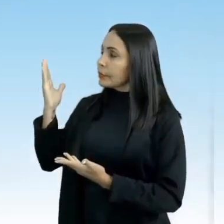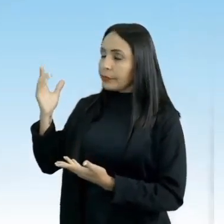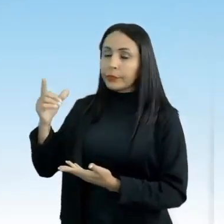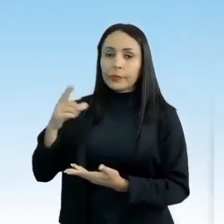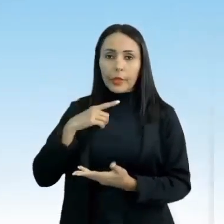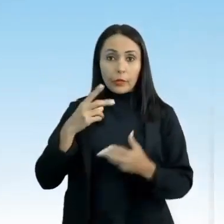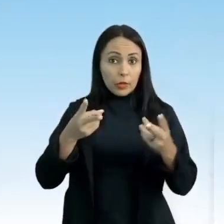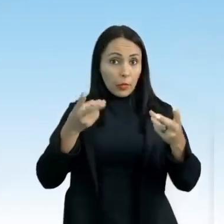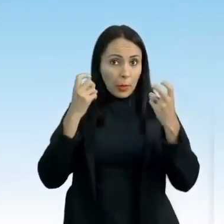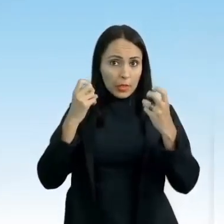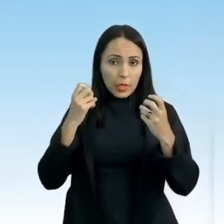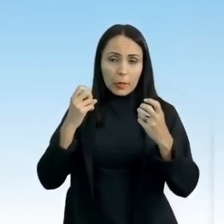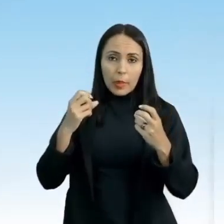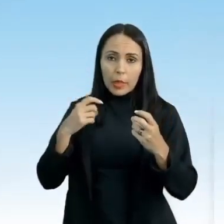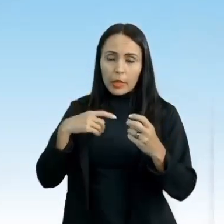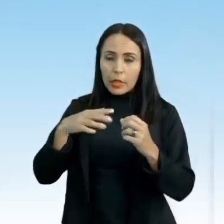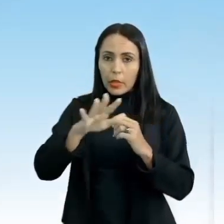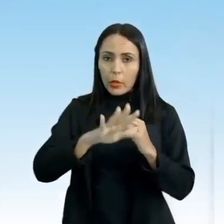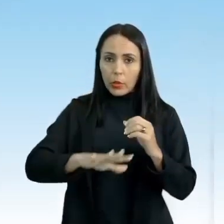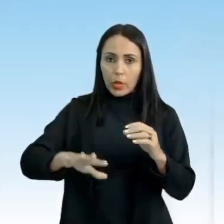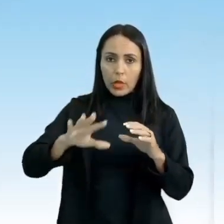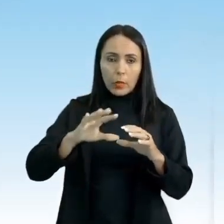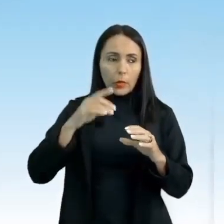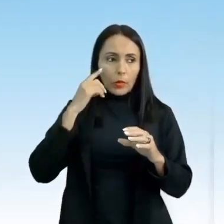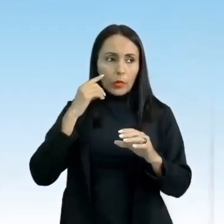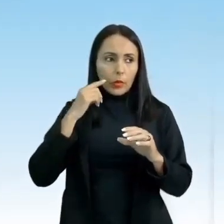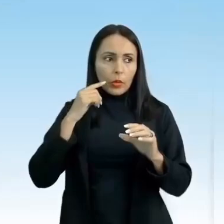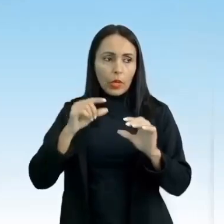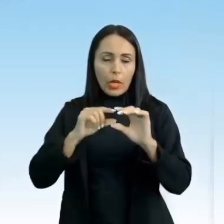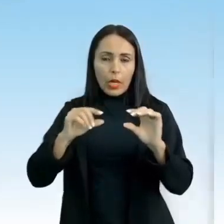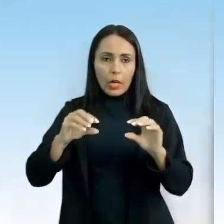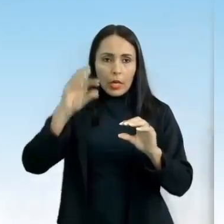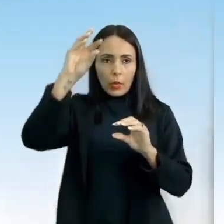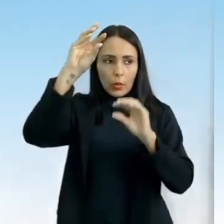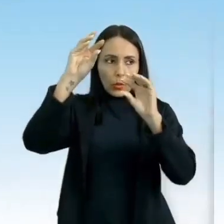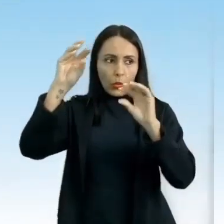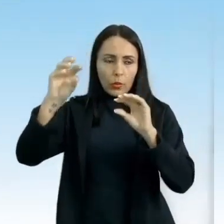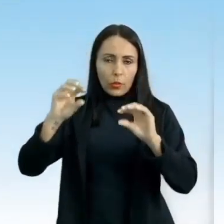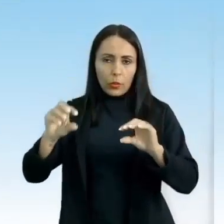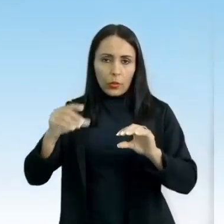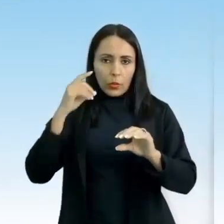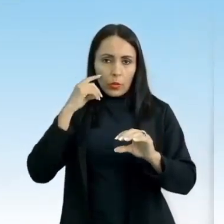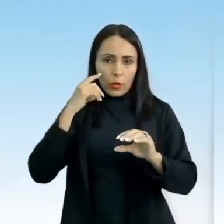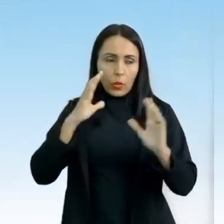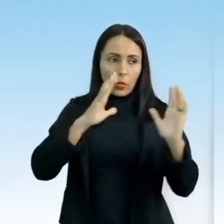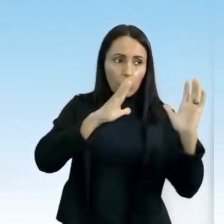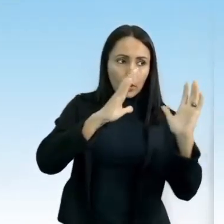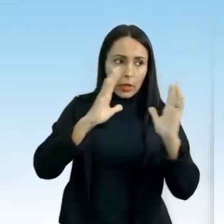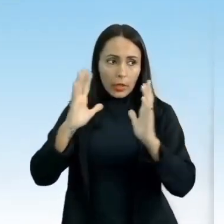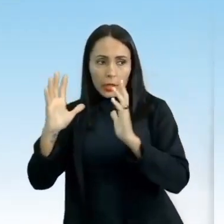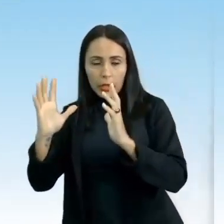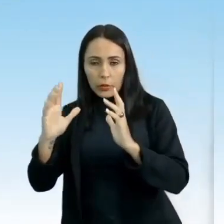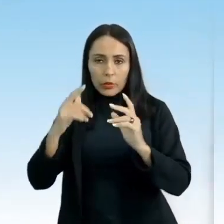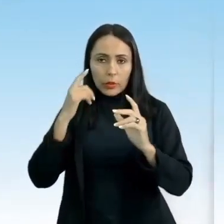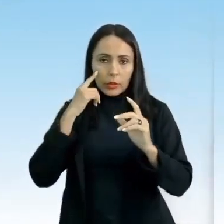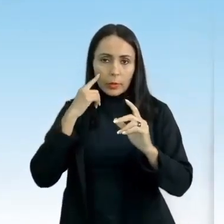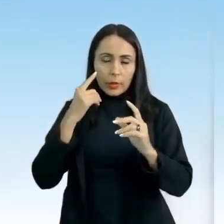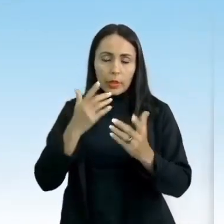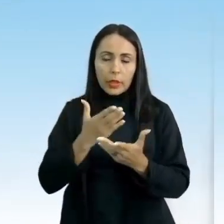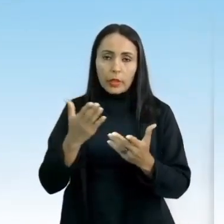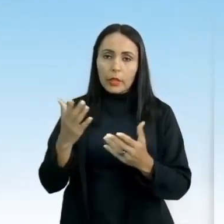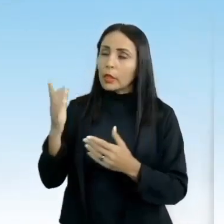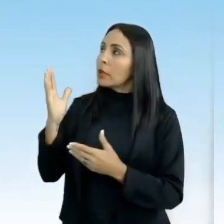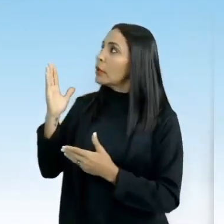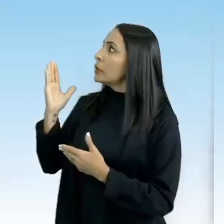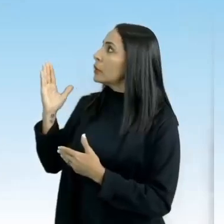campo goleiro, né? A área do goleiro, do adversário, a defesa, o meio campo e o ataque.